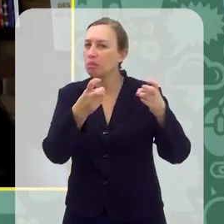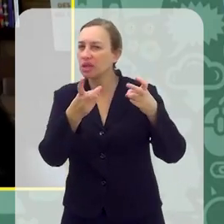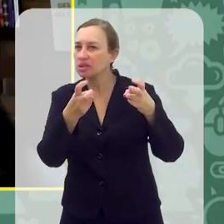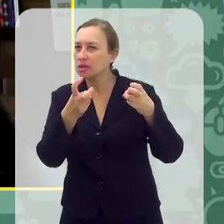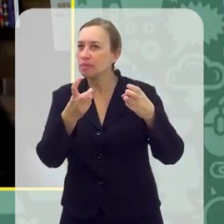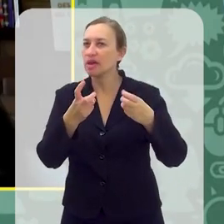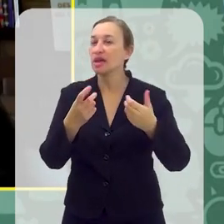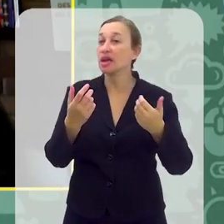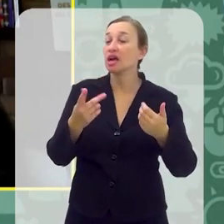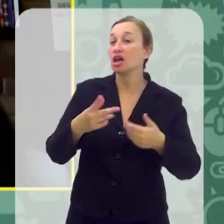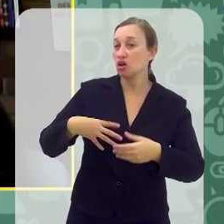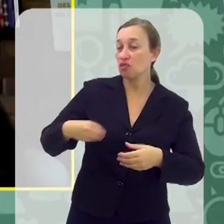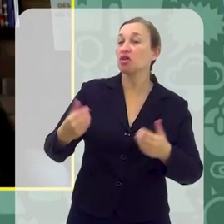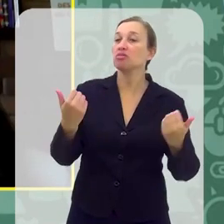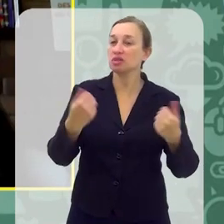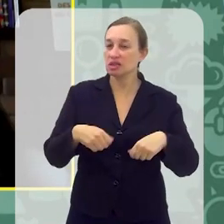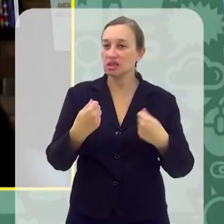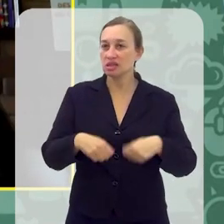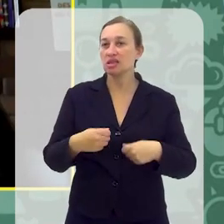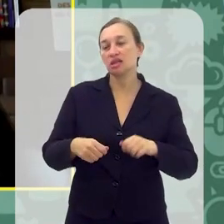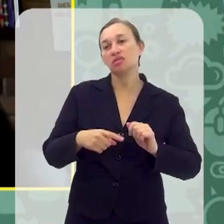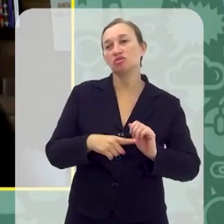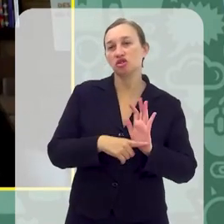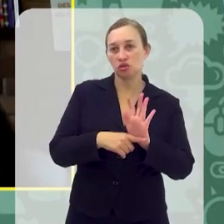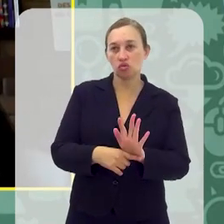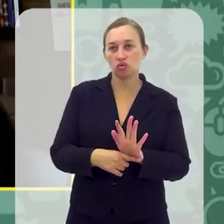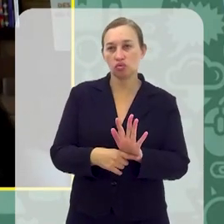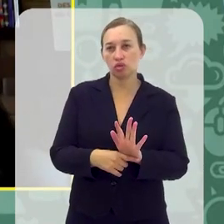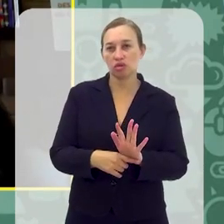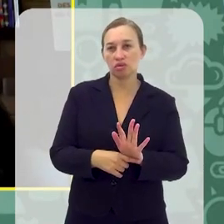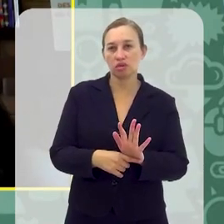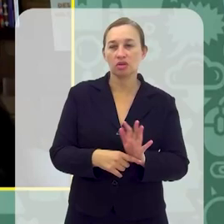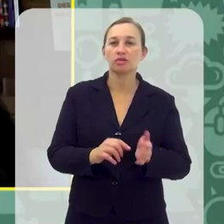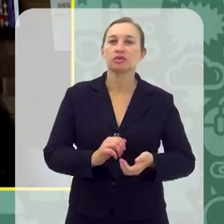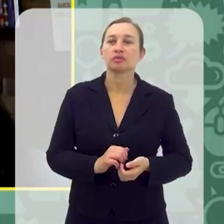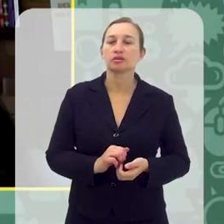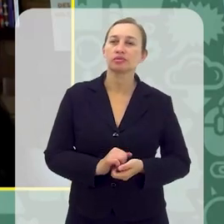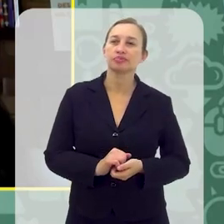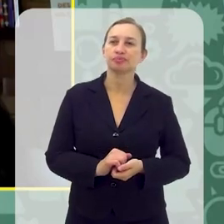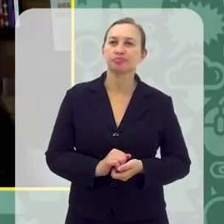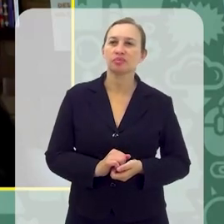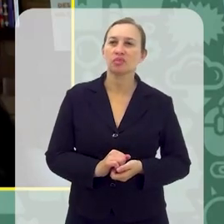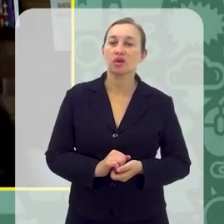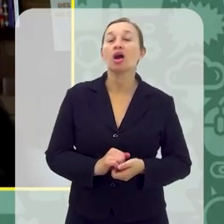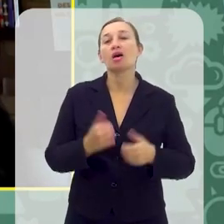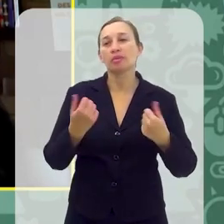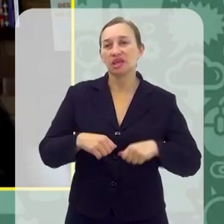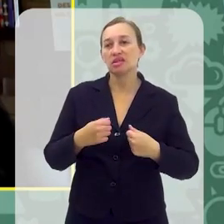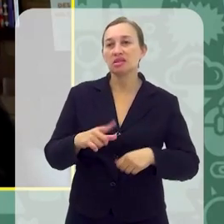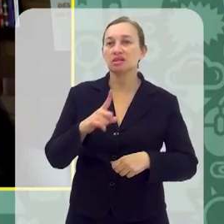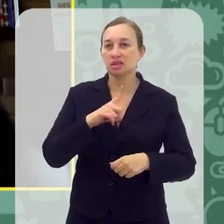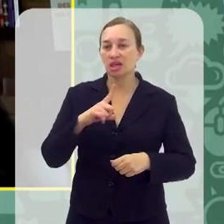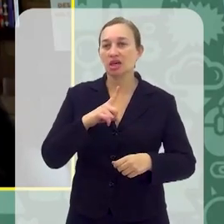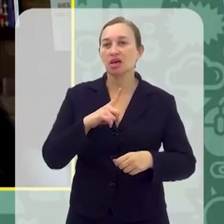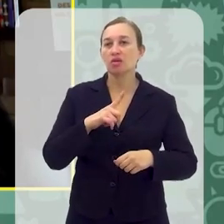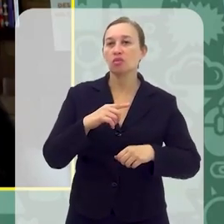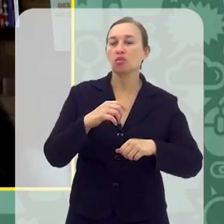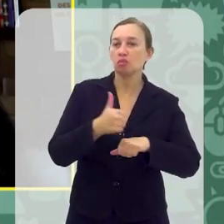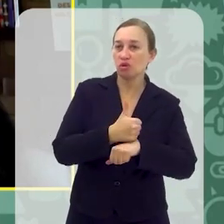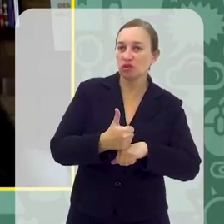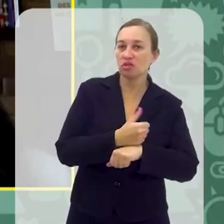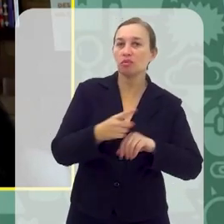perceber ali que os filhos estão precisando de ajuda e que eles precisam buscar aí um profissional para poder